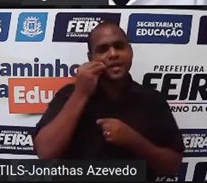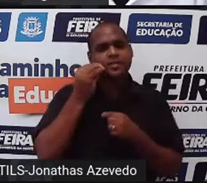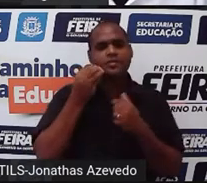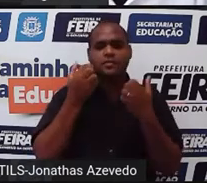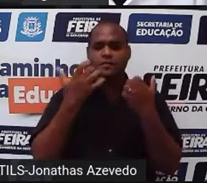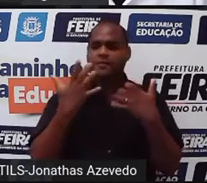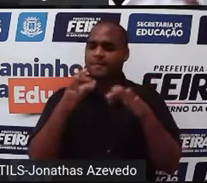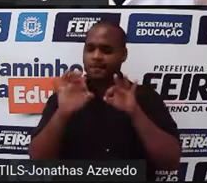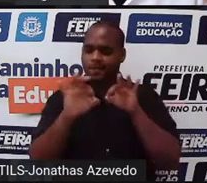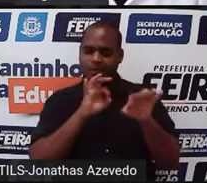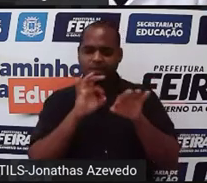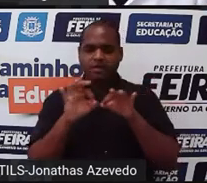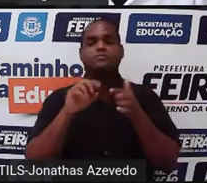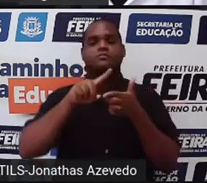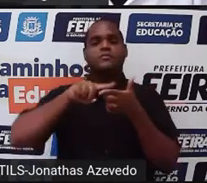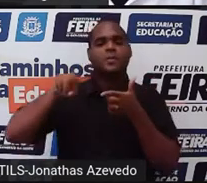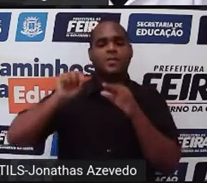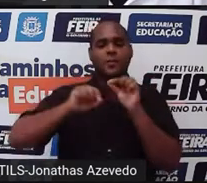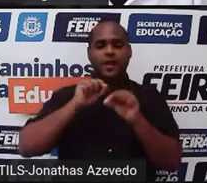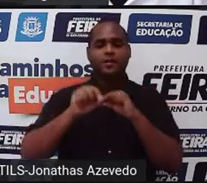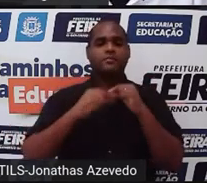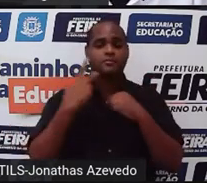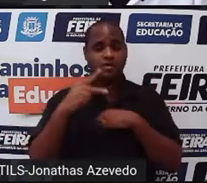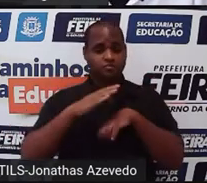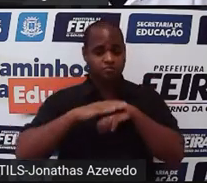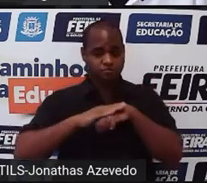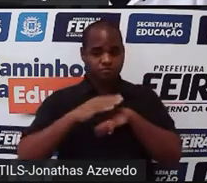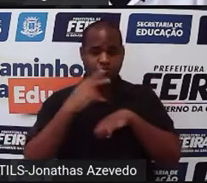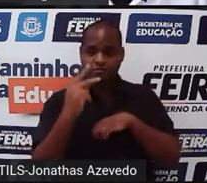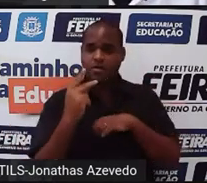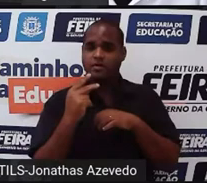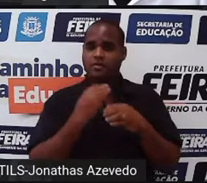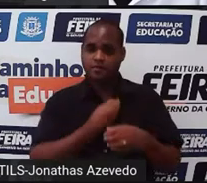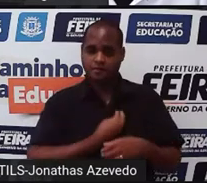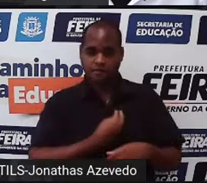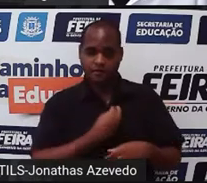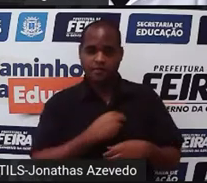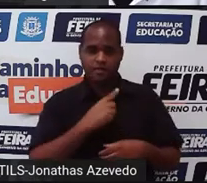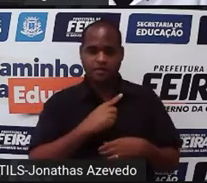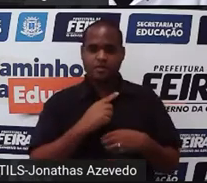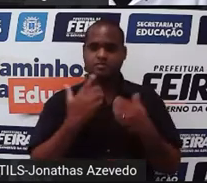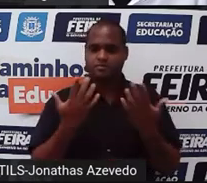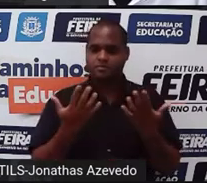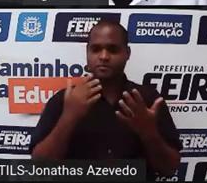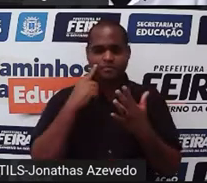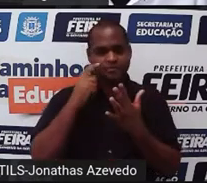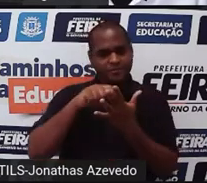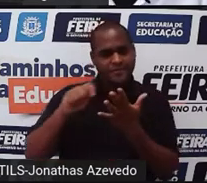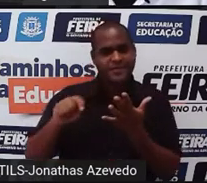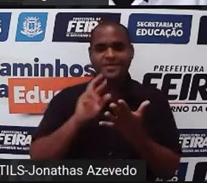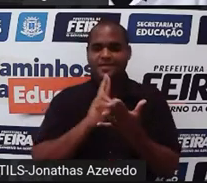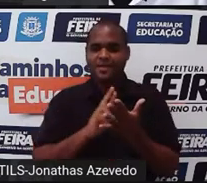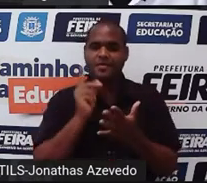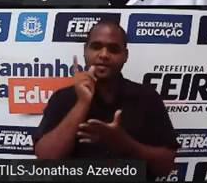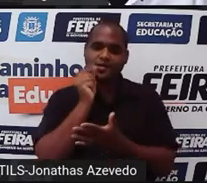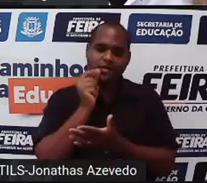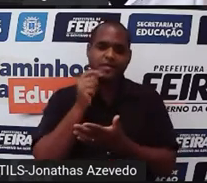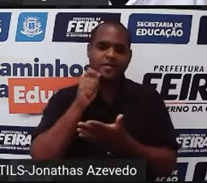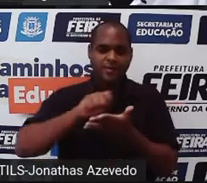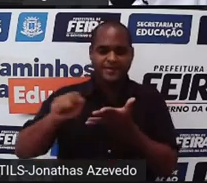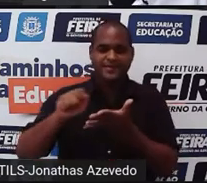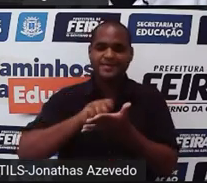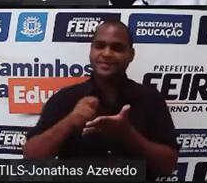problema do seu jeito, da sua maneira, certo? Pra isso, caderno, lápis, borracha, caneta, tá bom?